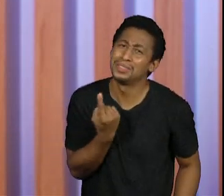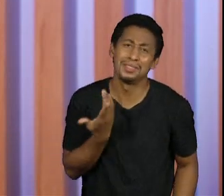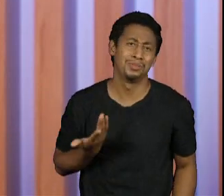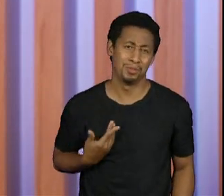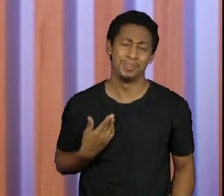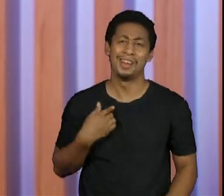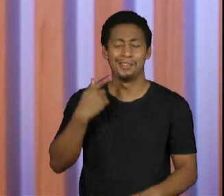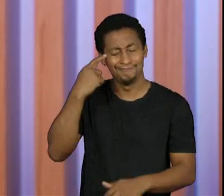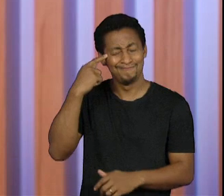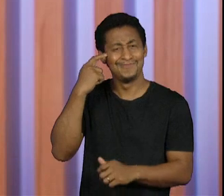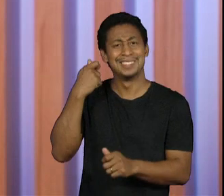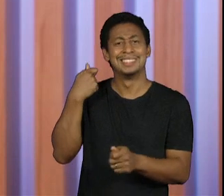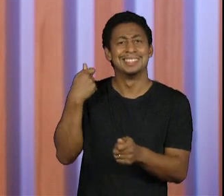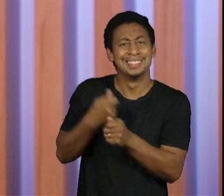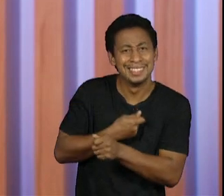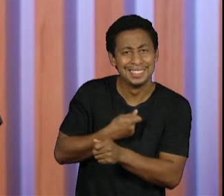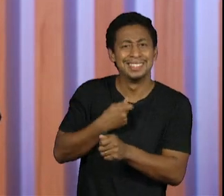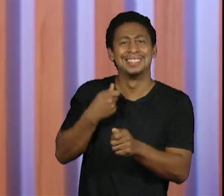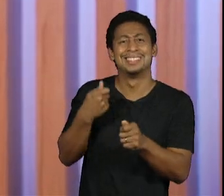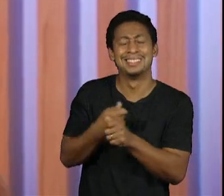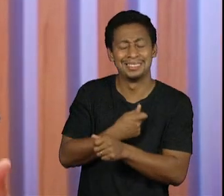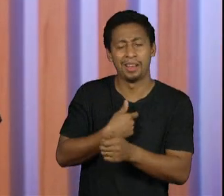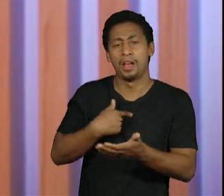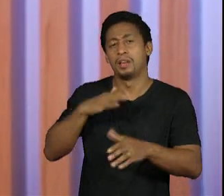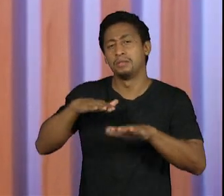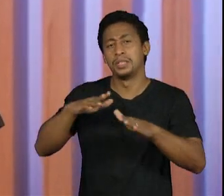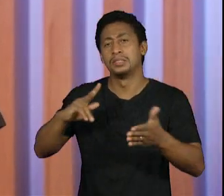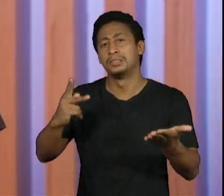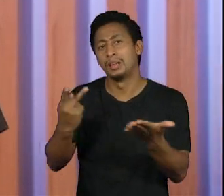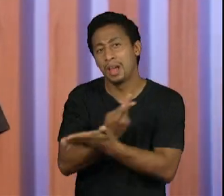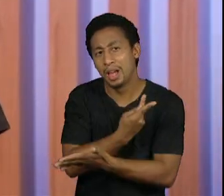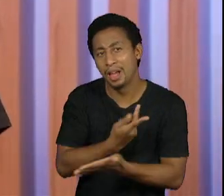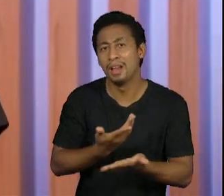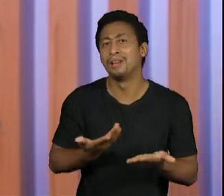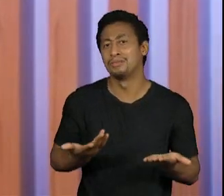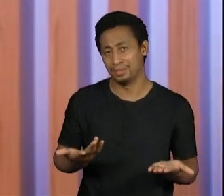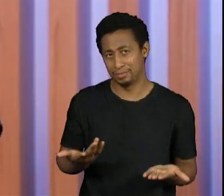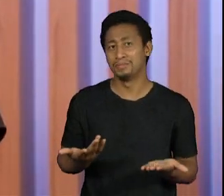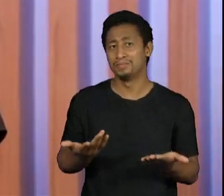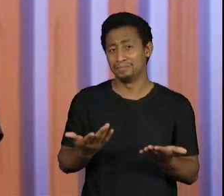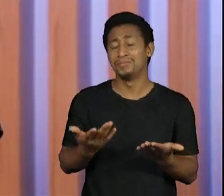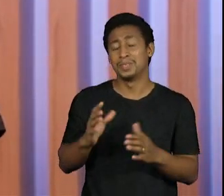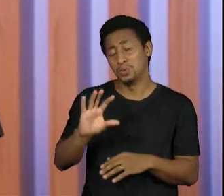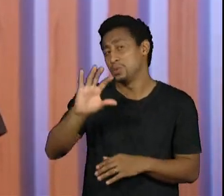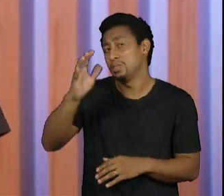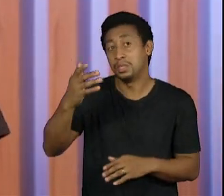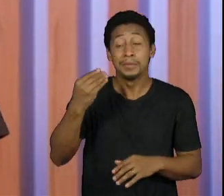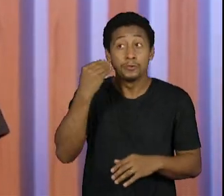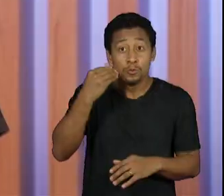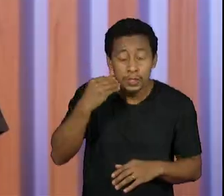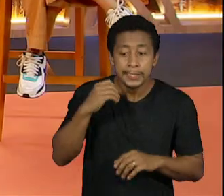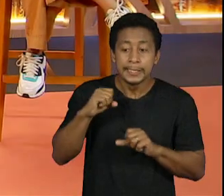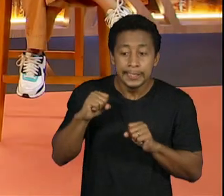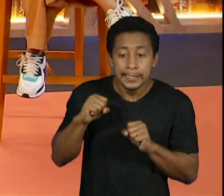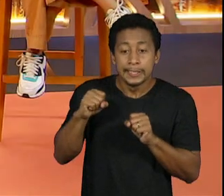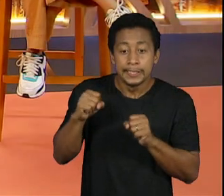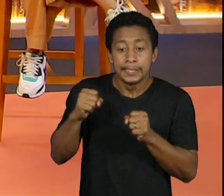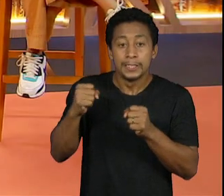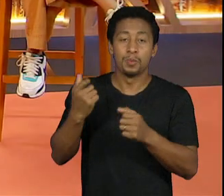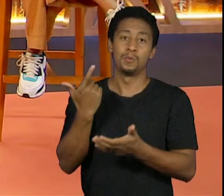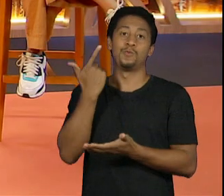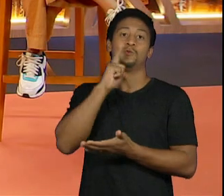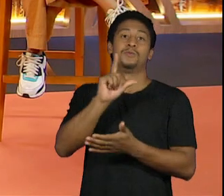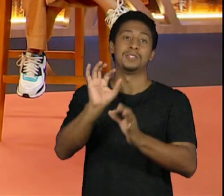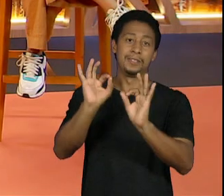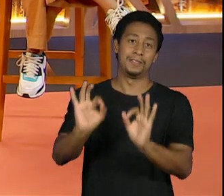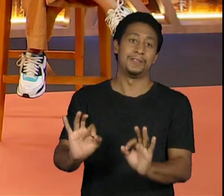muito ainda erro muito mas a gente vai sempre tentando acertar sabe e eu tenho